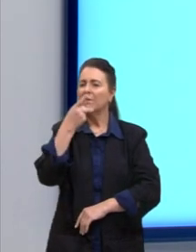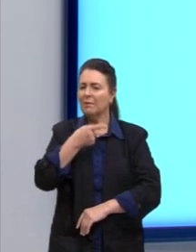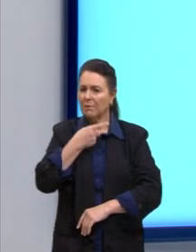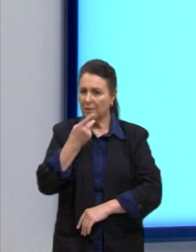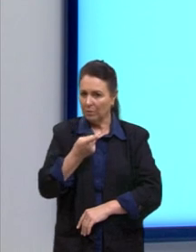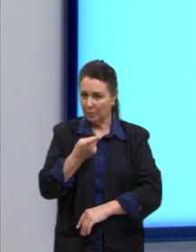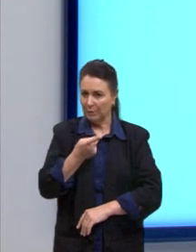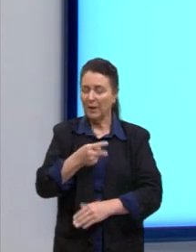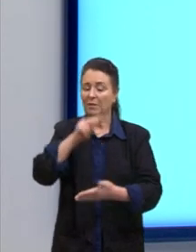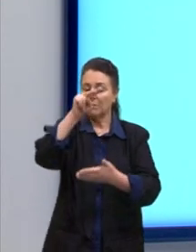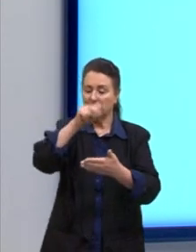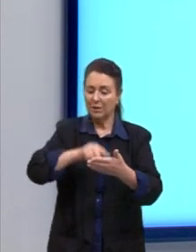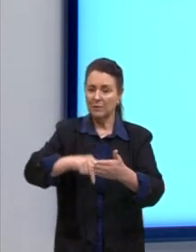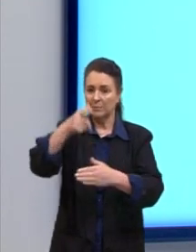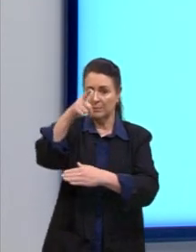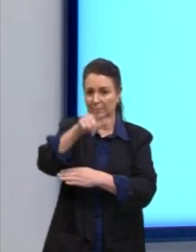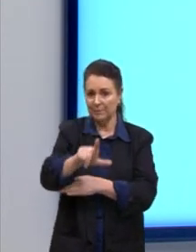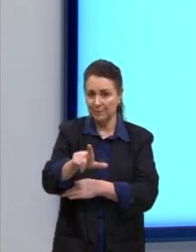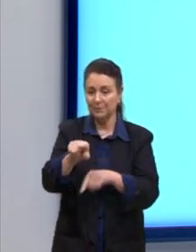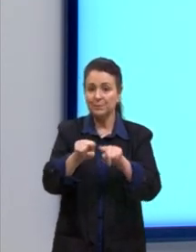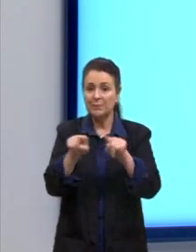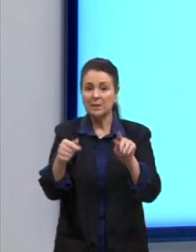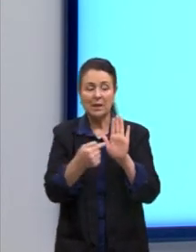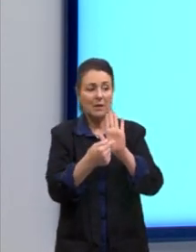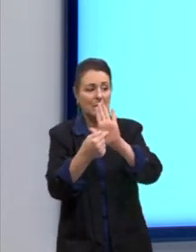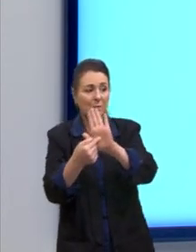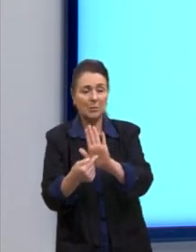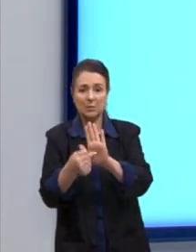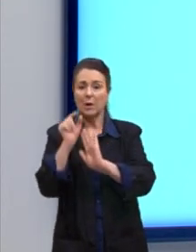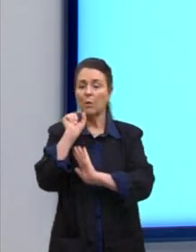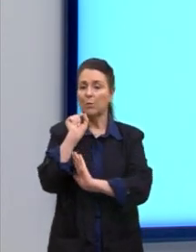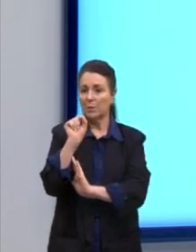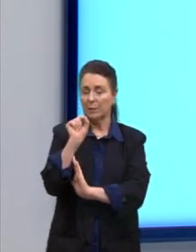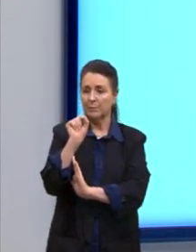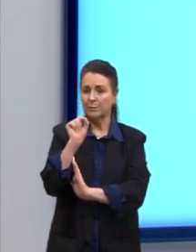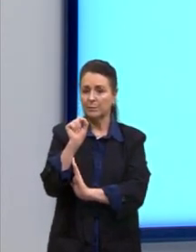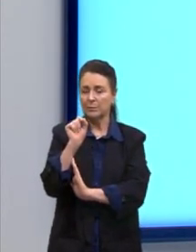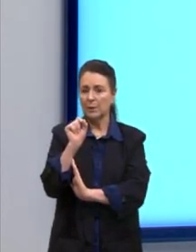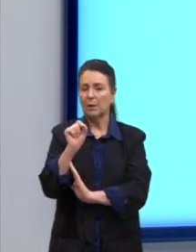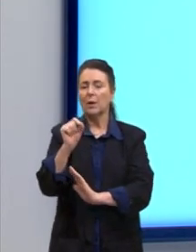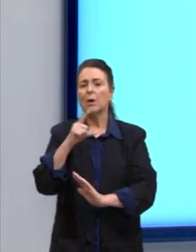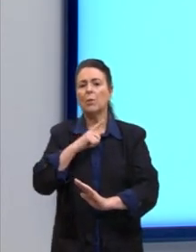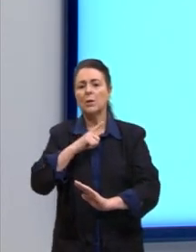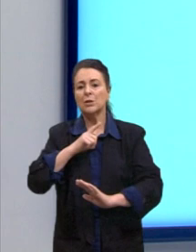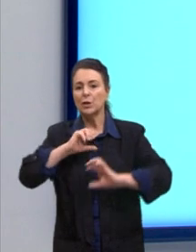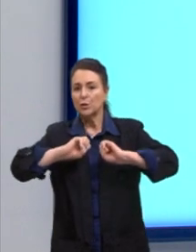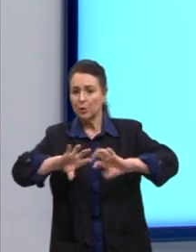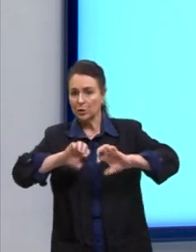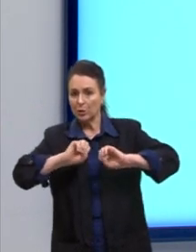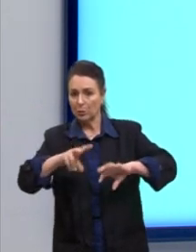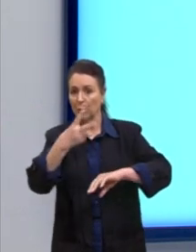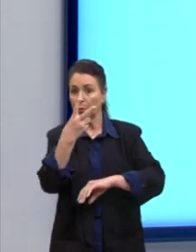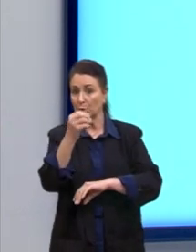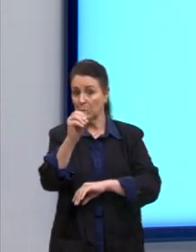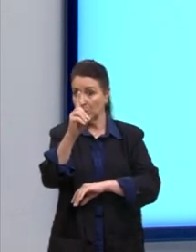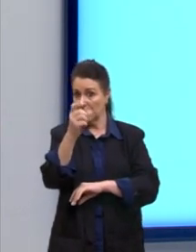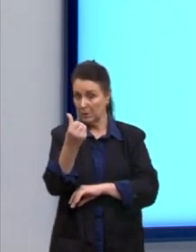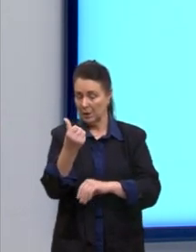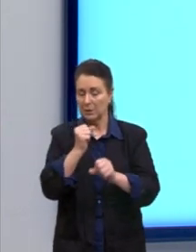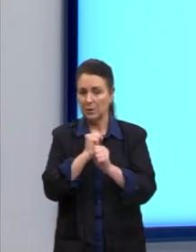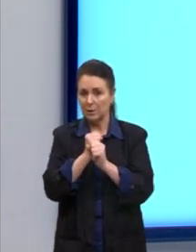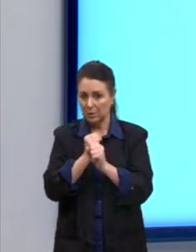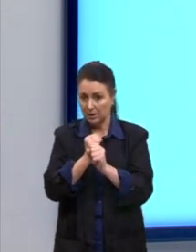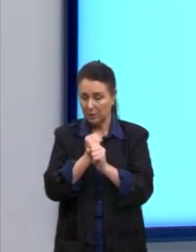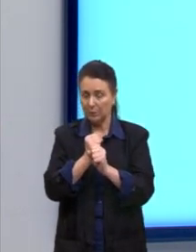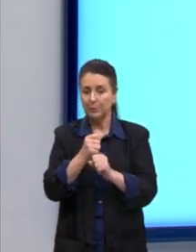Então, eu não vou ler ela de novo. Mas eu trouxe aqui para mostrar o quê? Quando a gente trabalhou essa questão de 2016, a